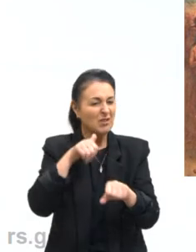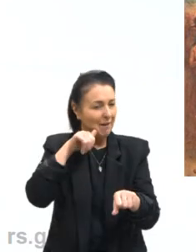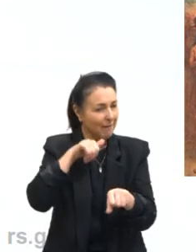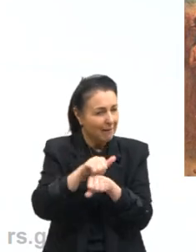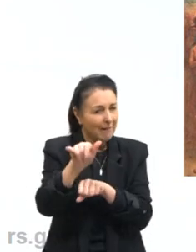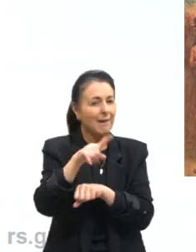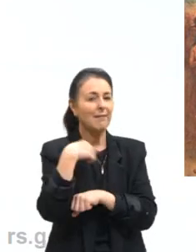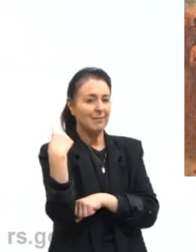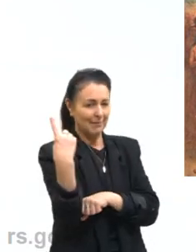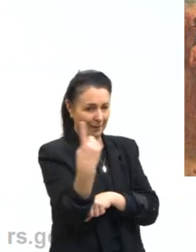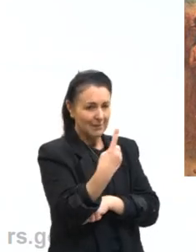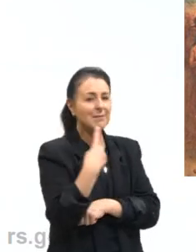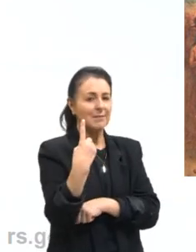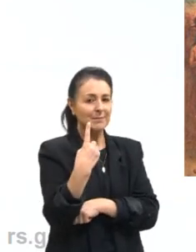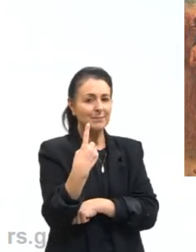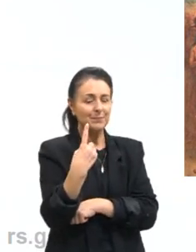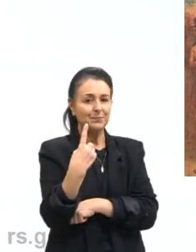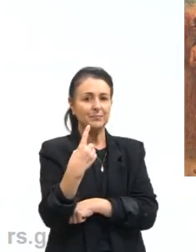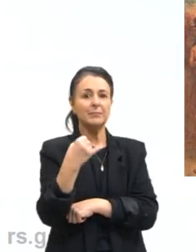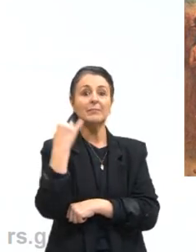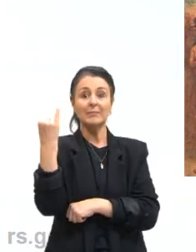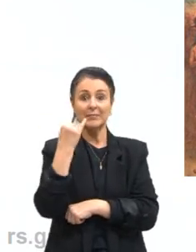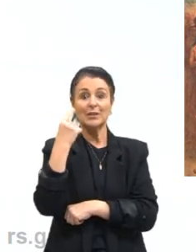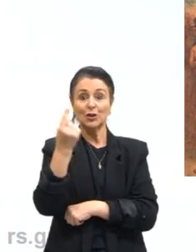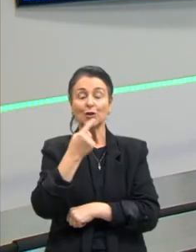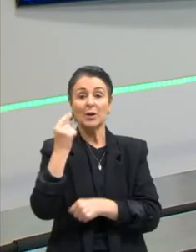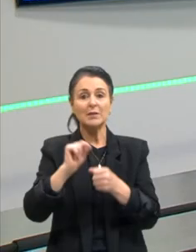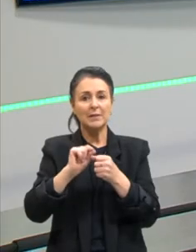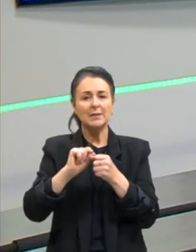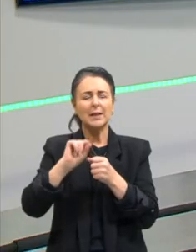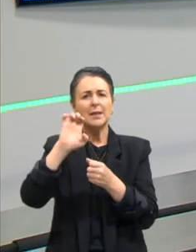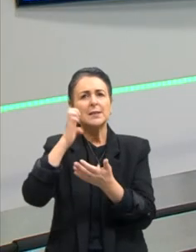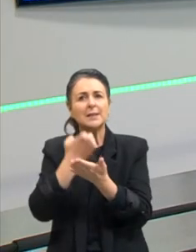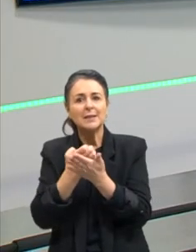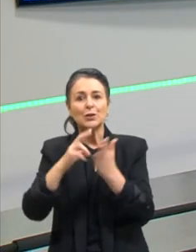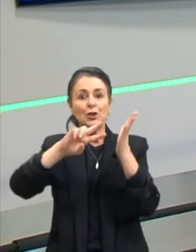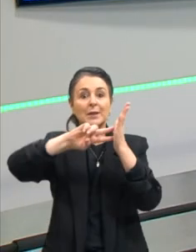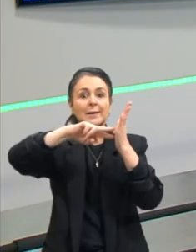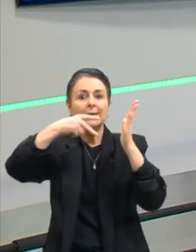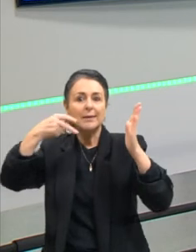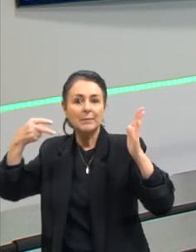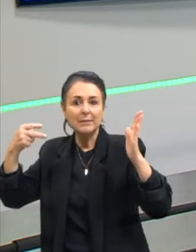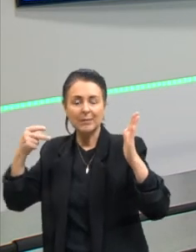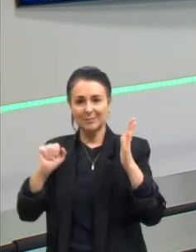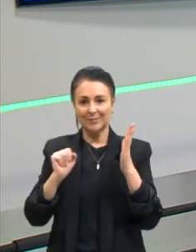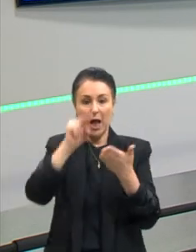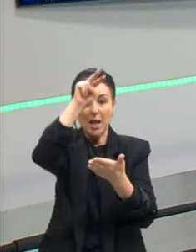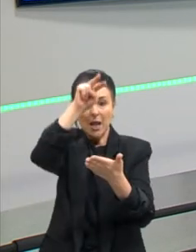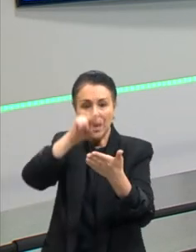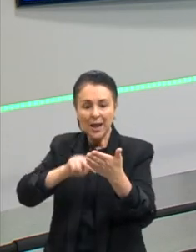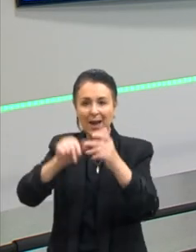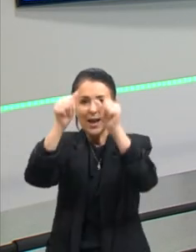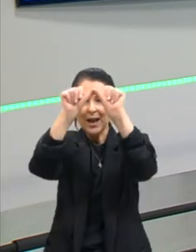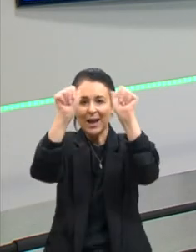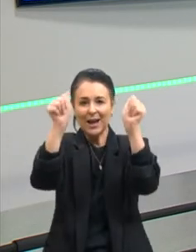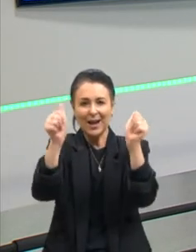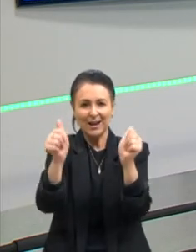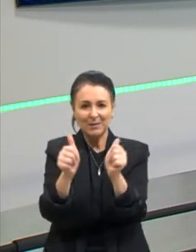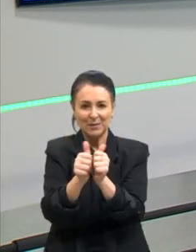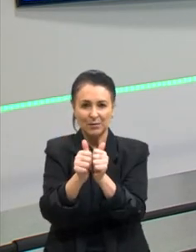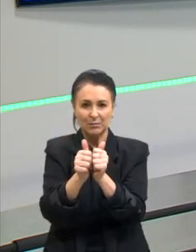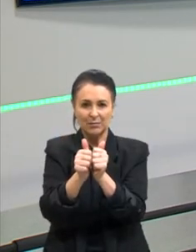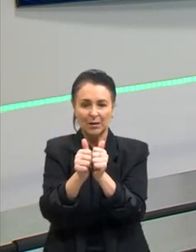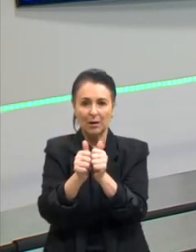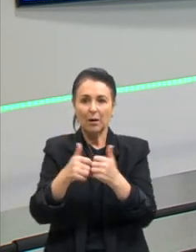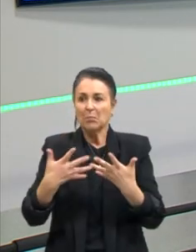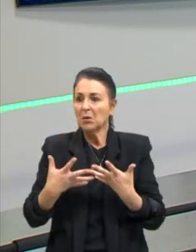importante que possamos fazer esse exercício de interpretar, esse exercício de leitura de imagem, para não nos